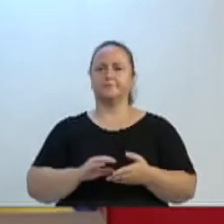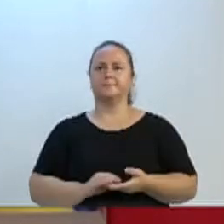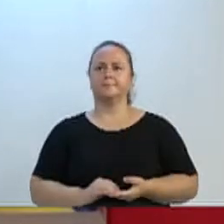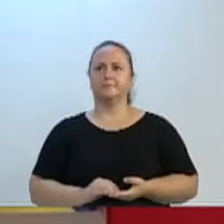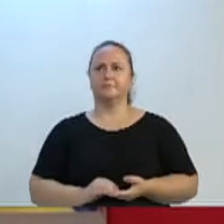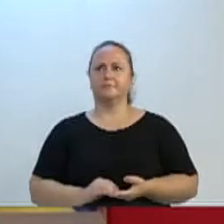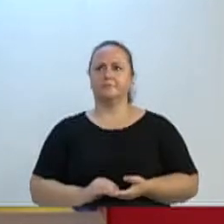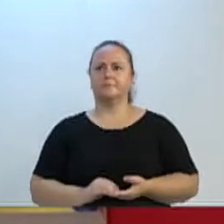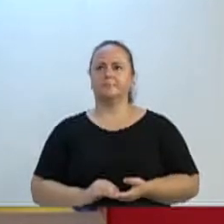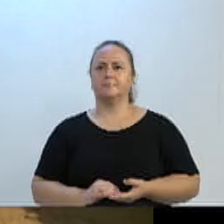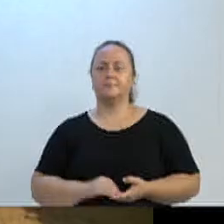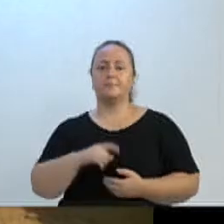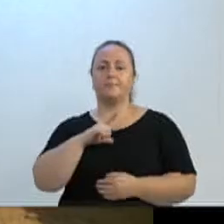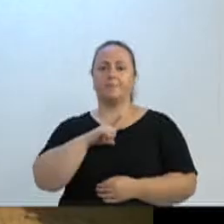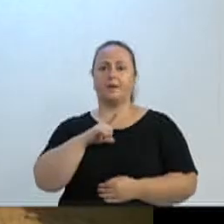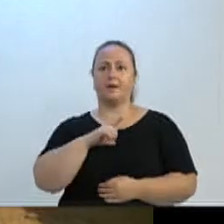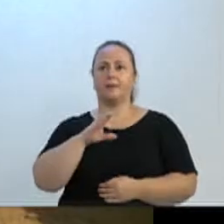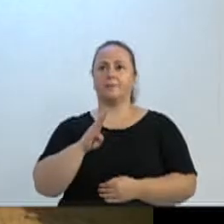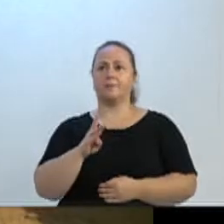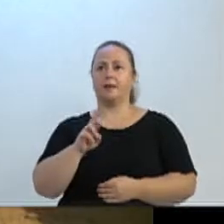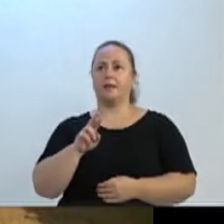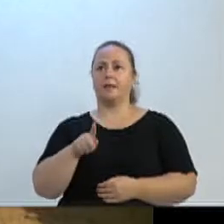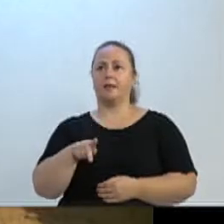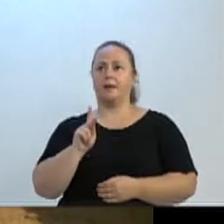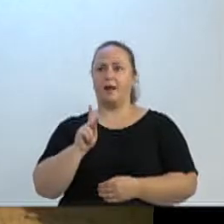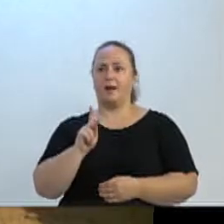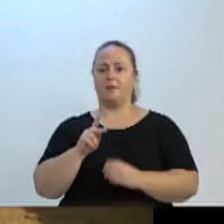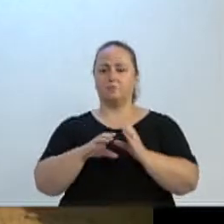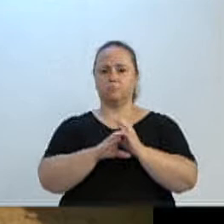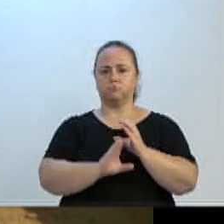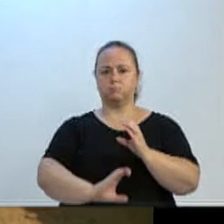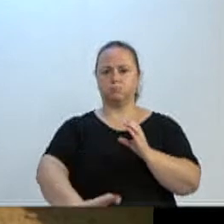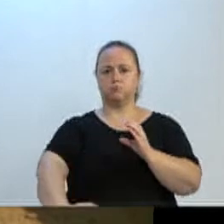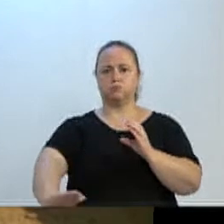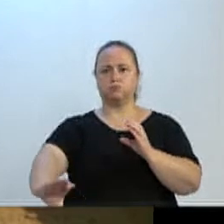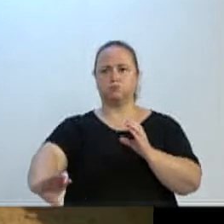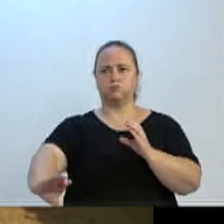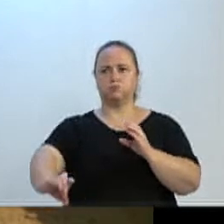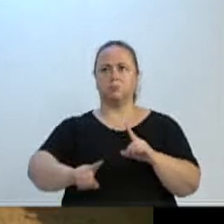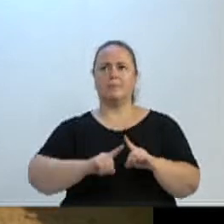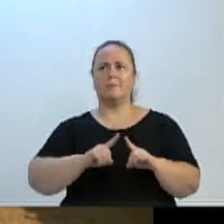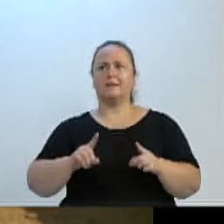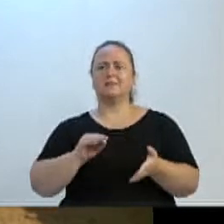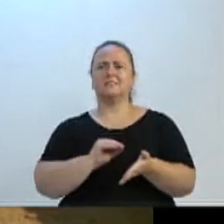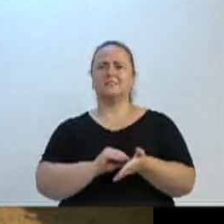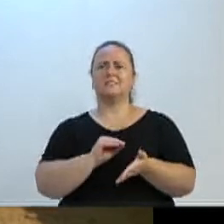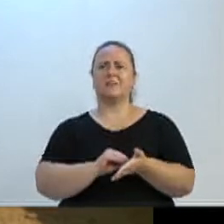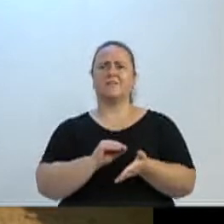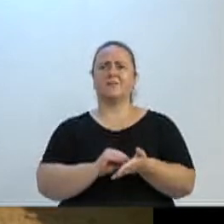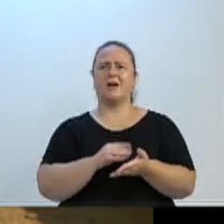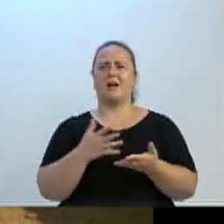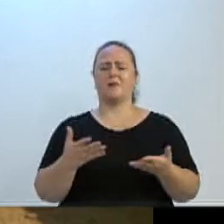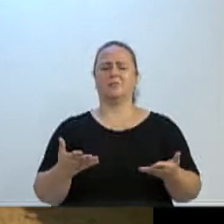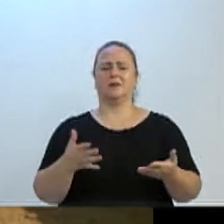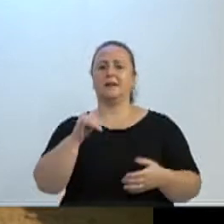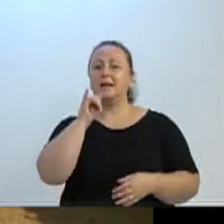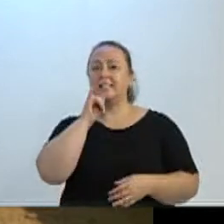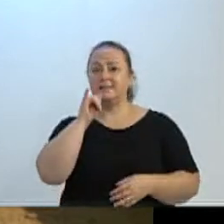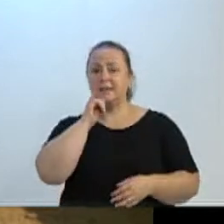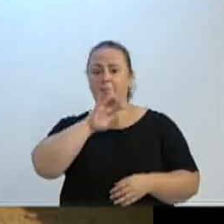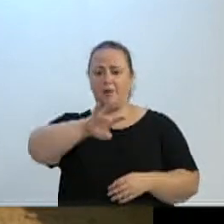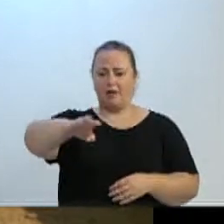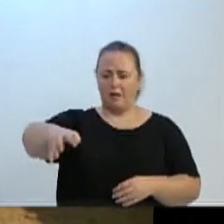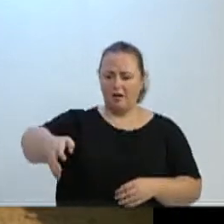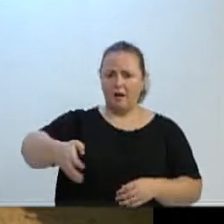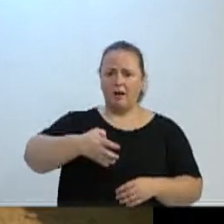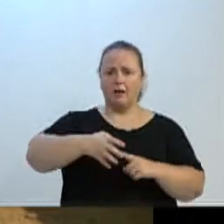a tubulação de esgoto na nossa cidade, mas onde eles passam, estão deixando muitas coisas erradas. E a nossa prefeitura tem que pagar